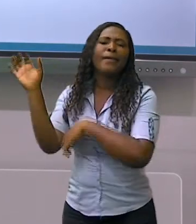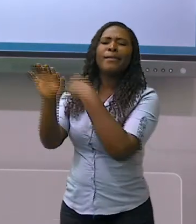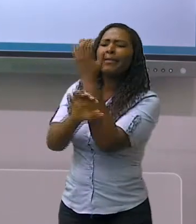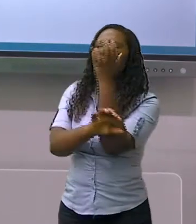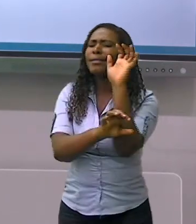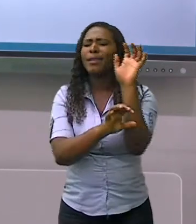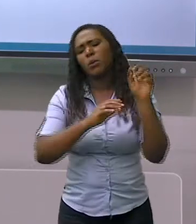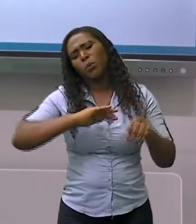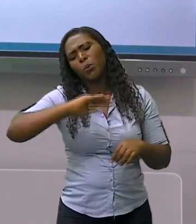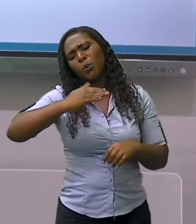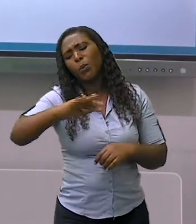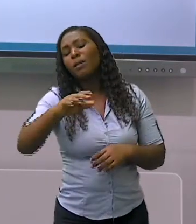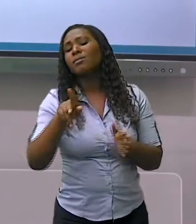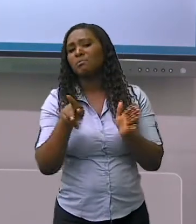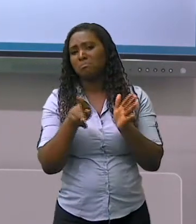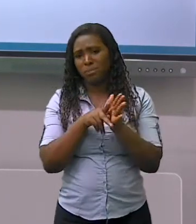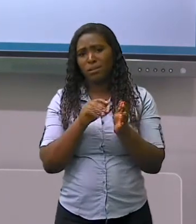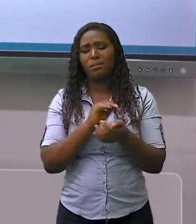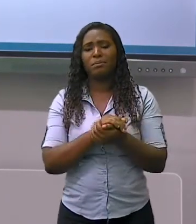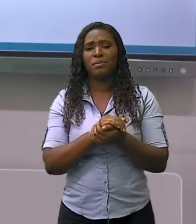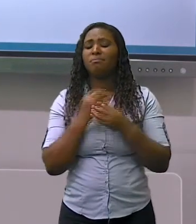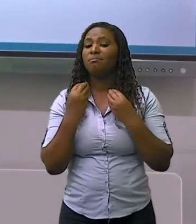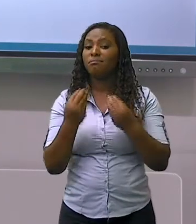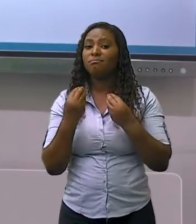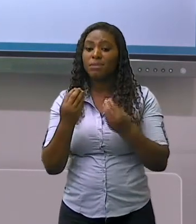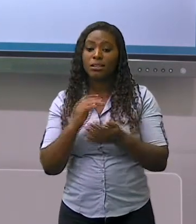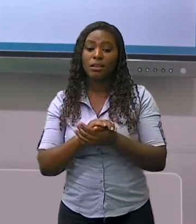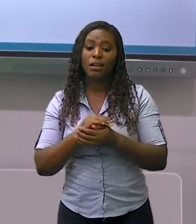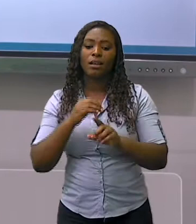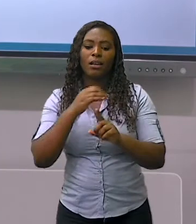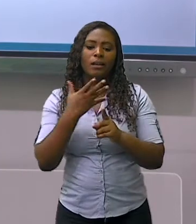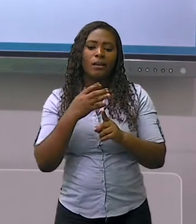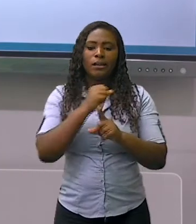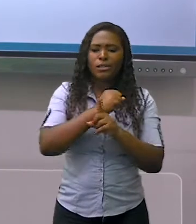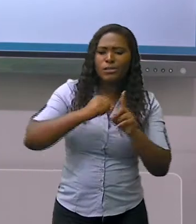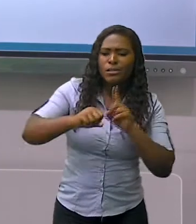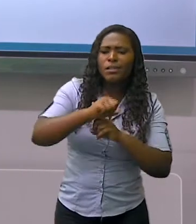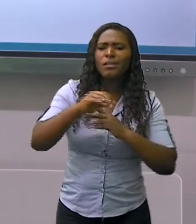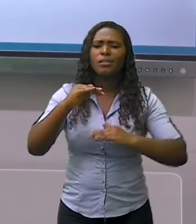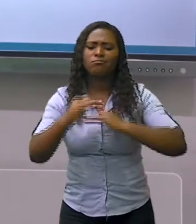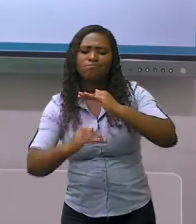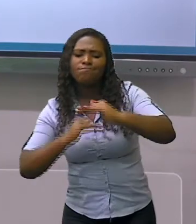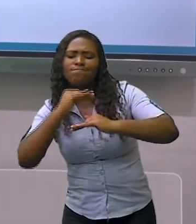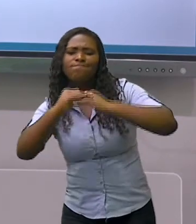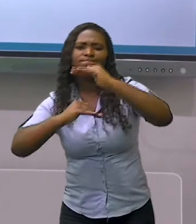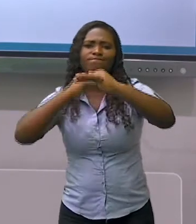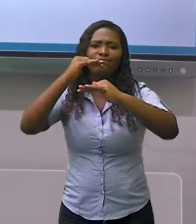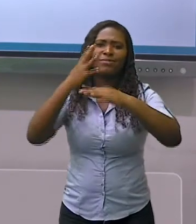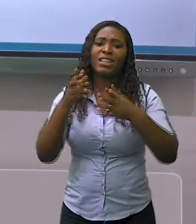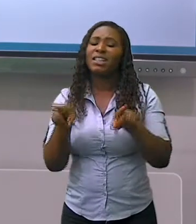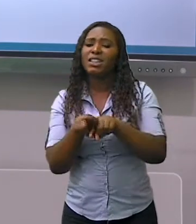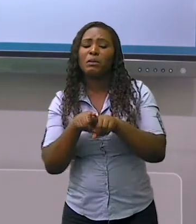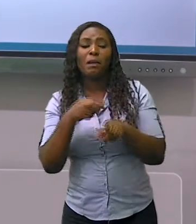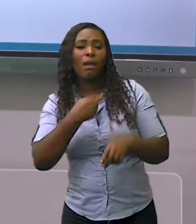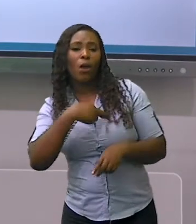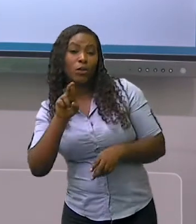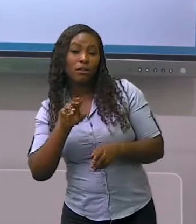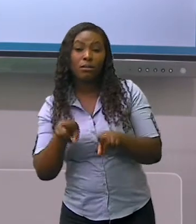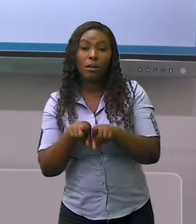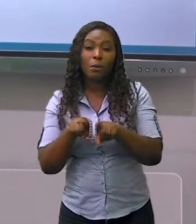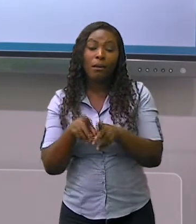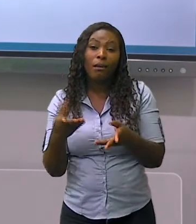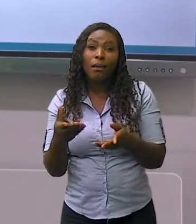para sua reprodução cultural, social, religiosa, ancestral e